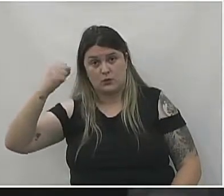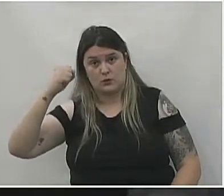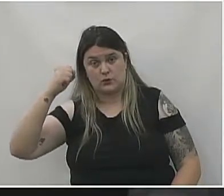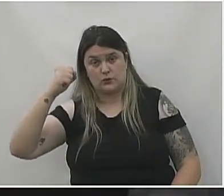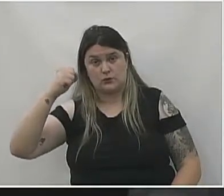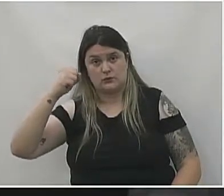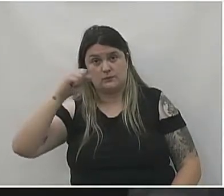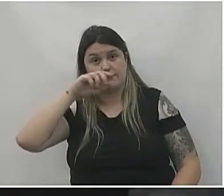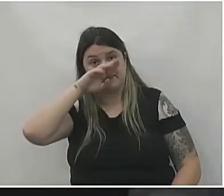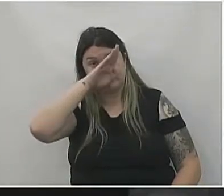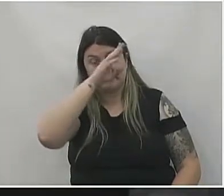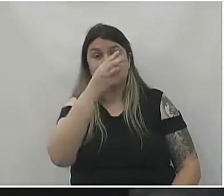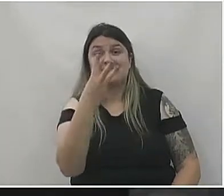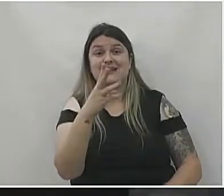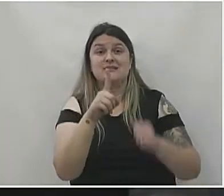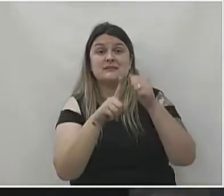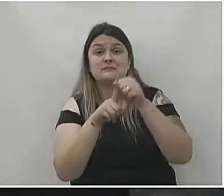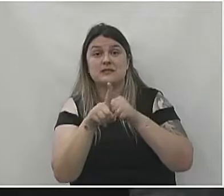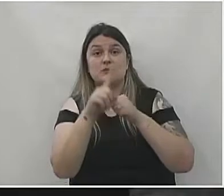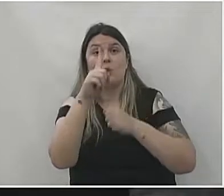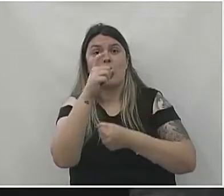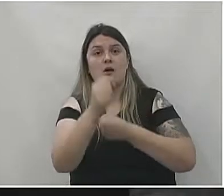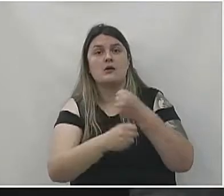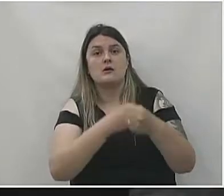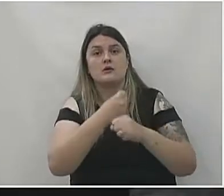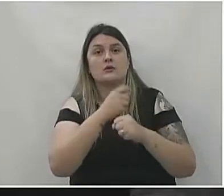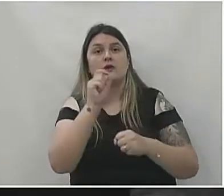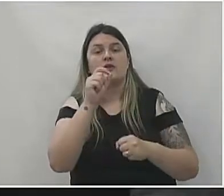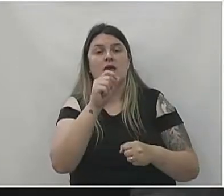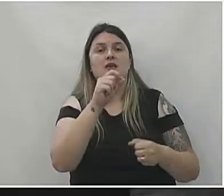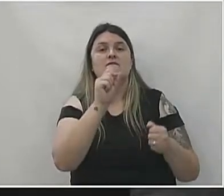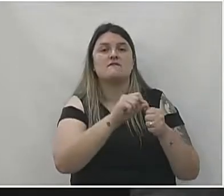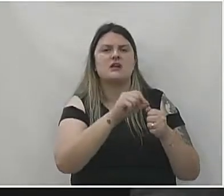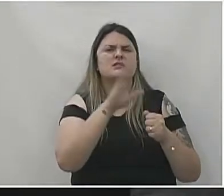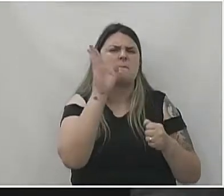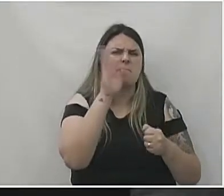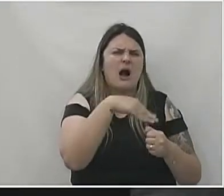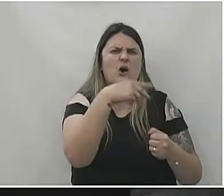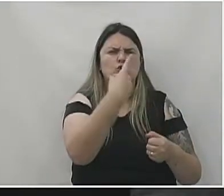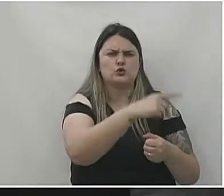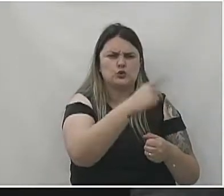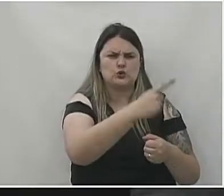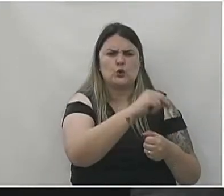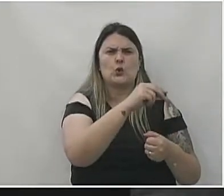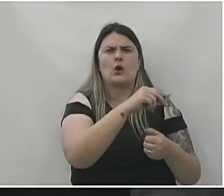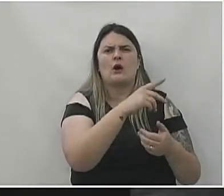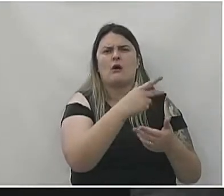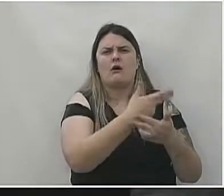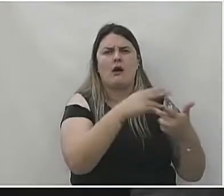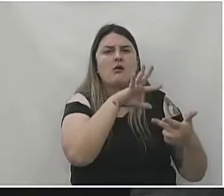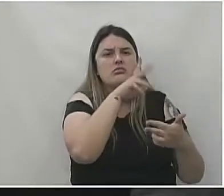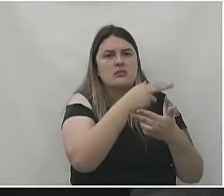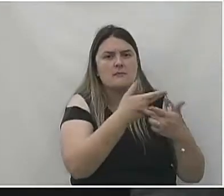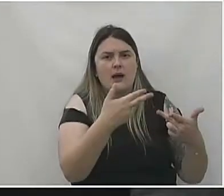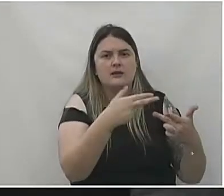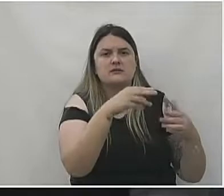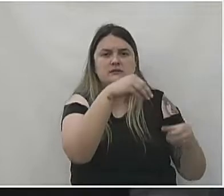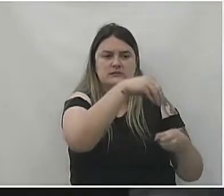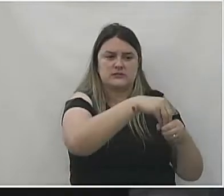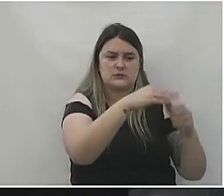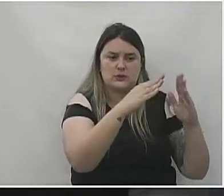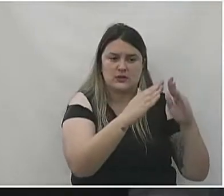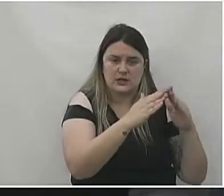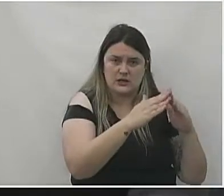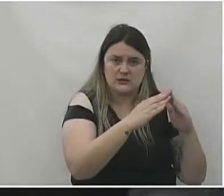pena de detenção de três meses a um ano para quem abusar, maltratar, ferir ou mutilar animais silvestres, domésticos